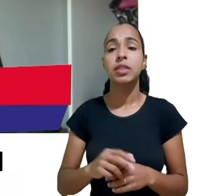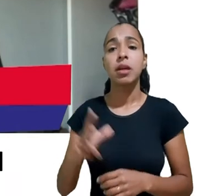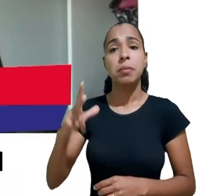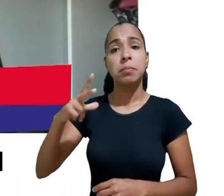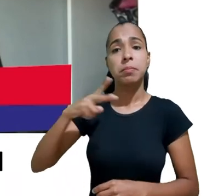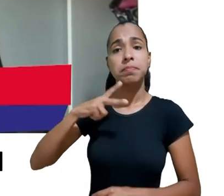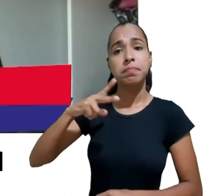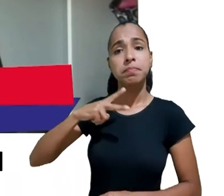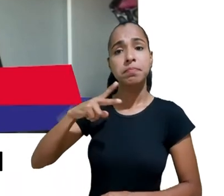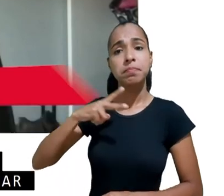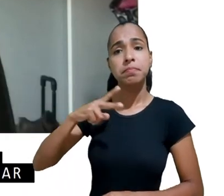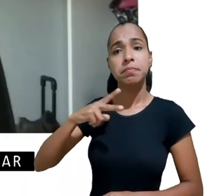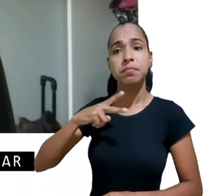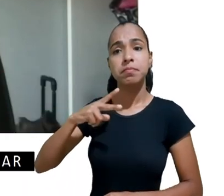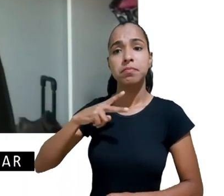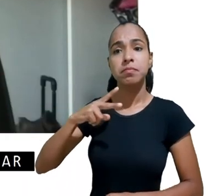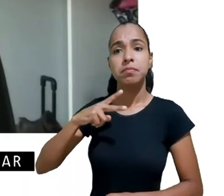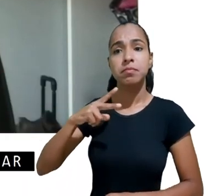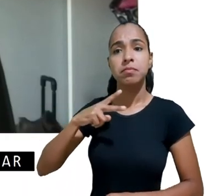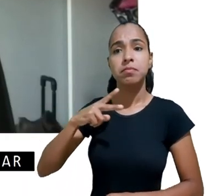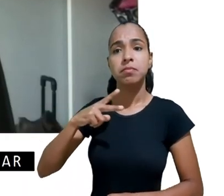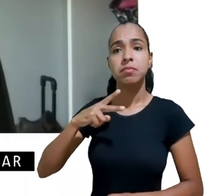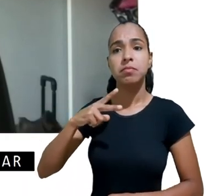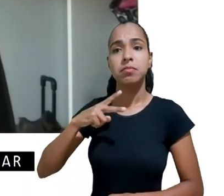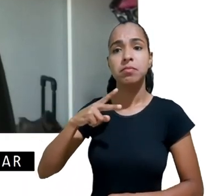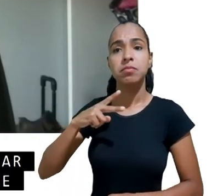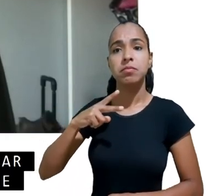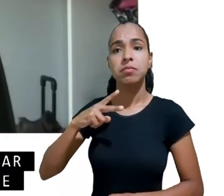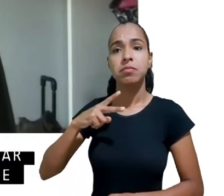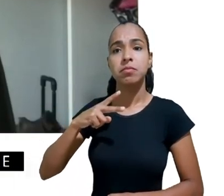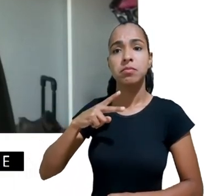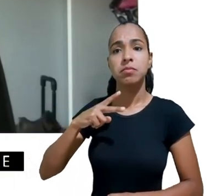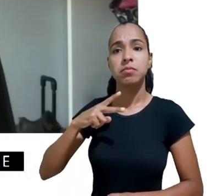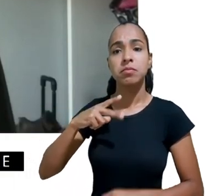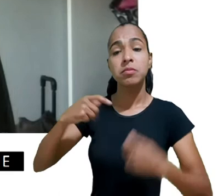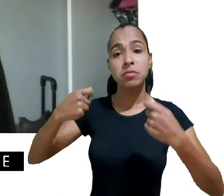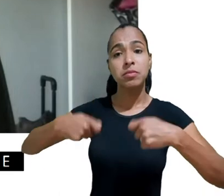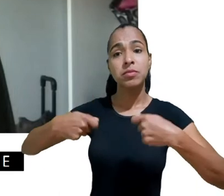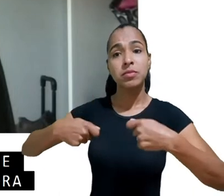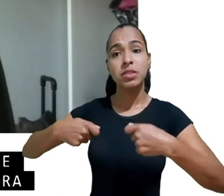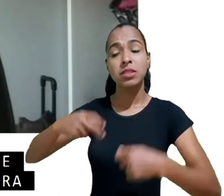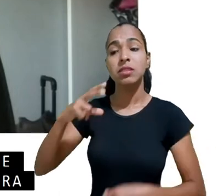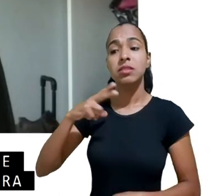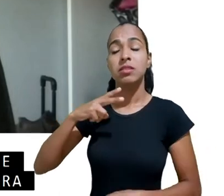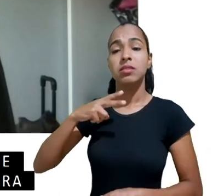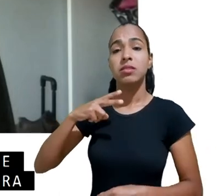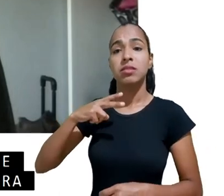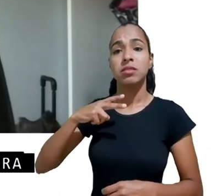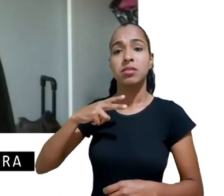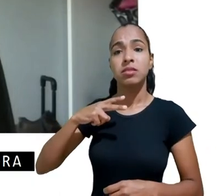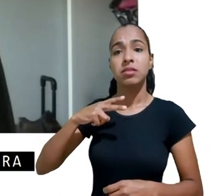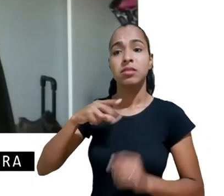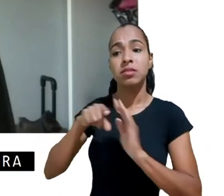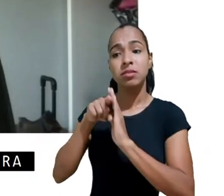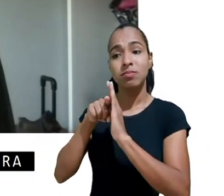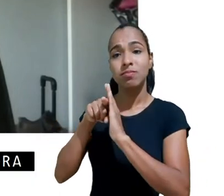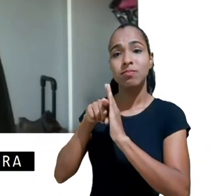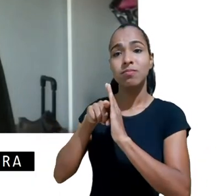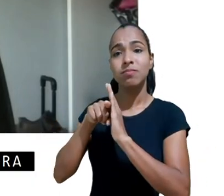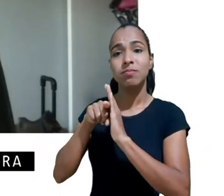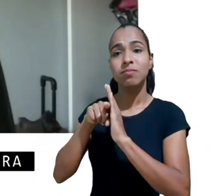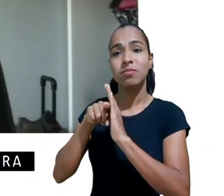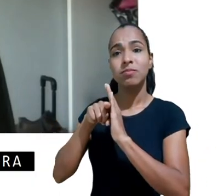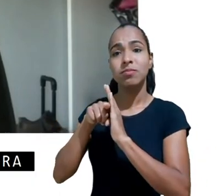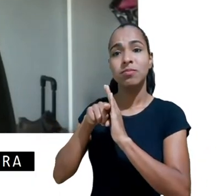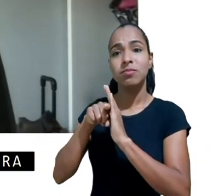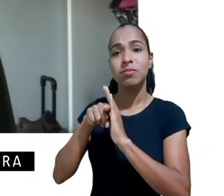requisito para desenvolvimento de software a gente tem que começar a pensar em técnicas tem que na verdade